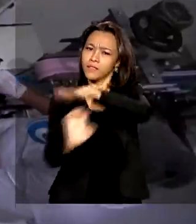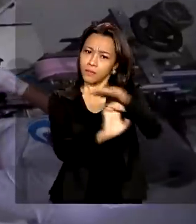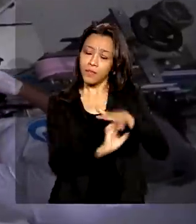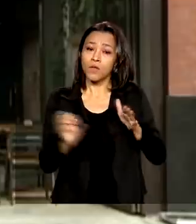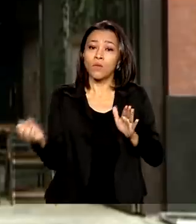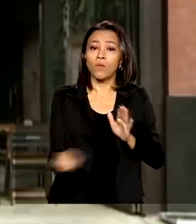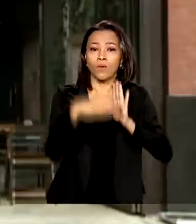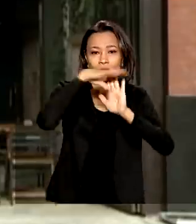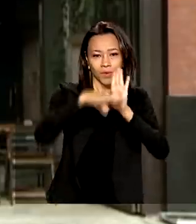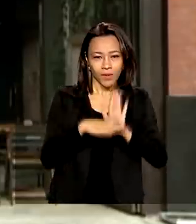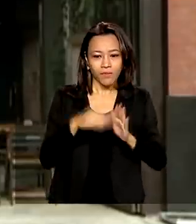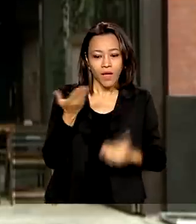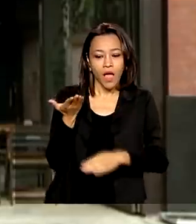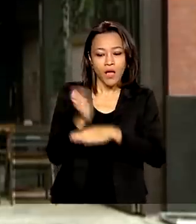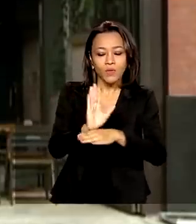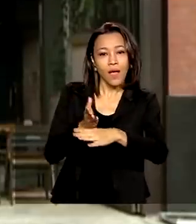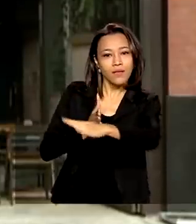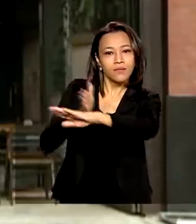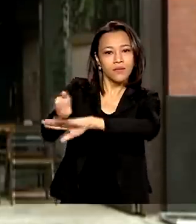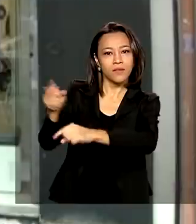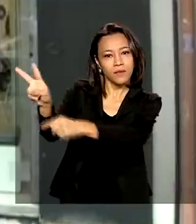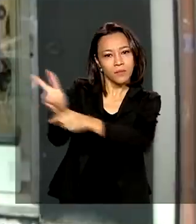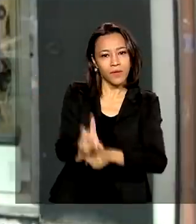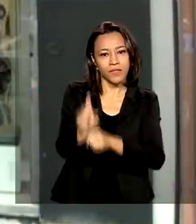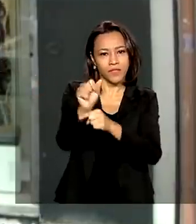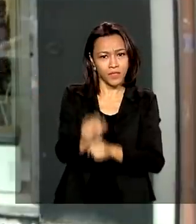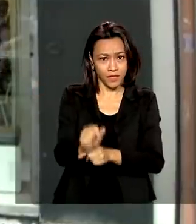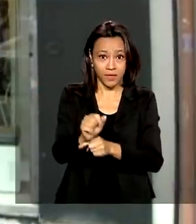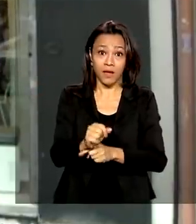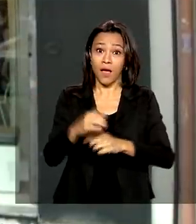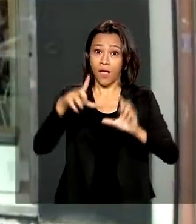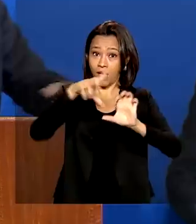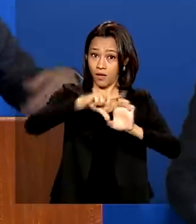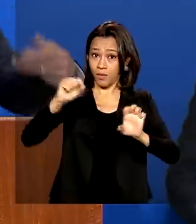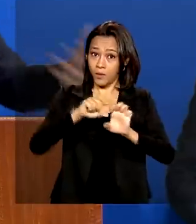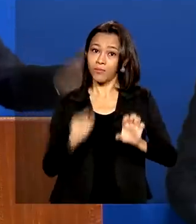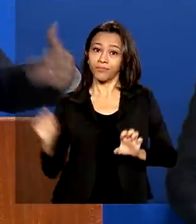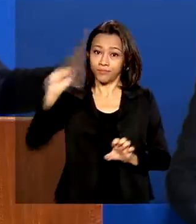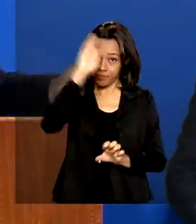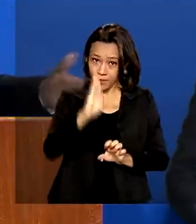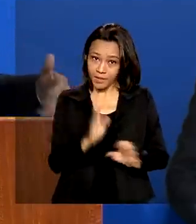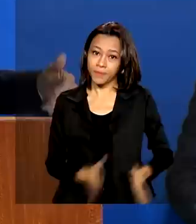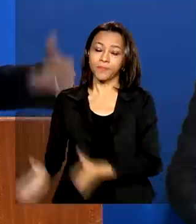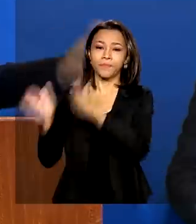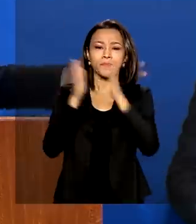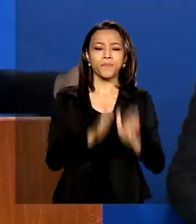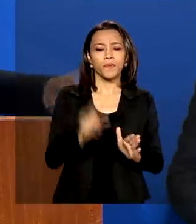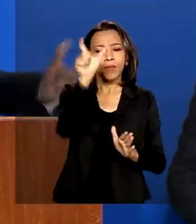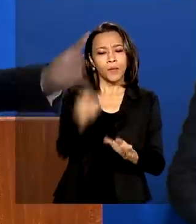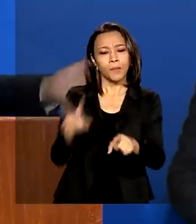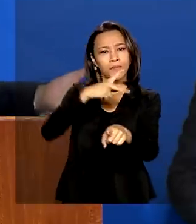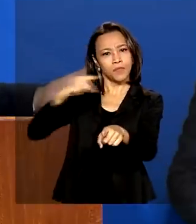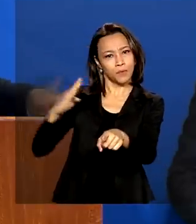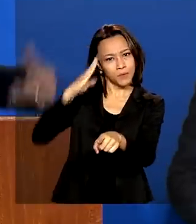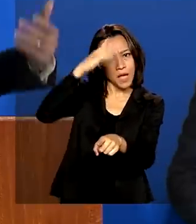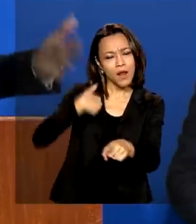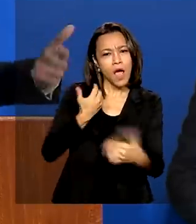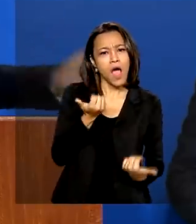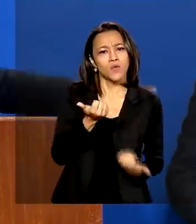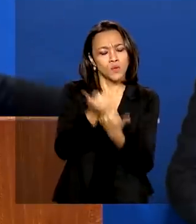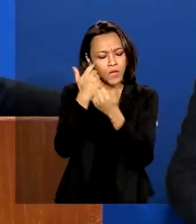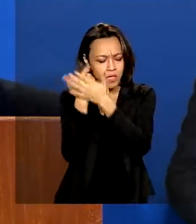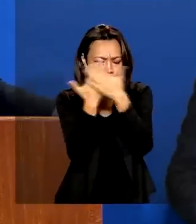facilitar o acesso ao crédito para empreendedores de todo o Brasil. Presidente Jair Bolsonaro estuda ampliar auxílio